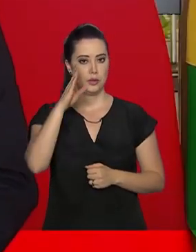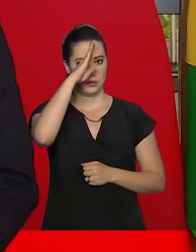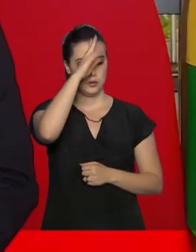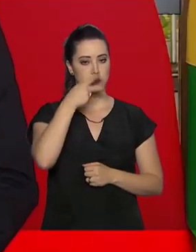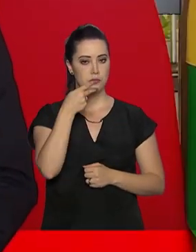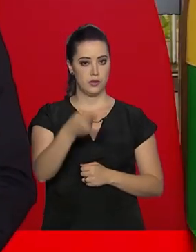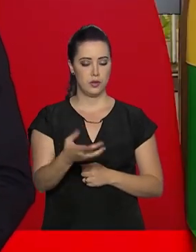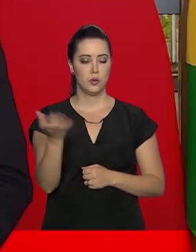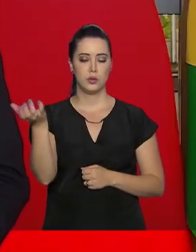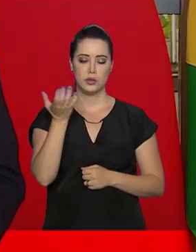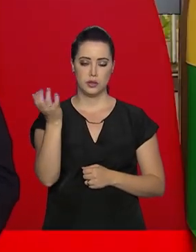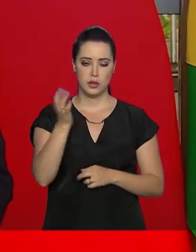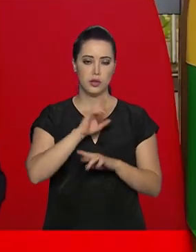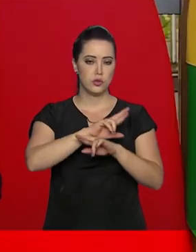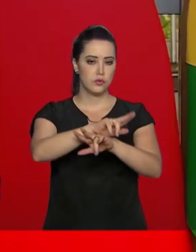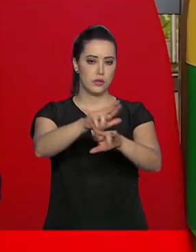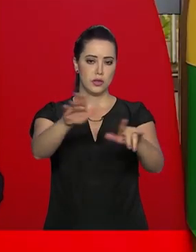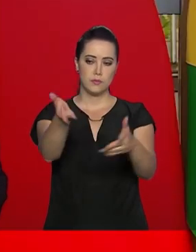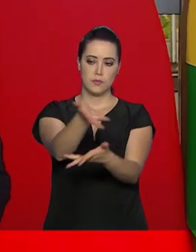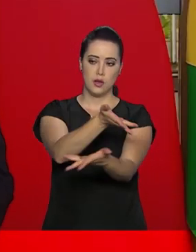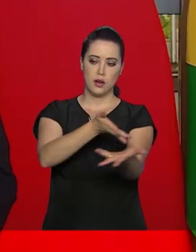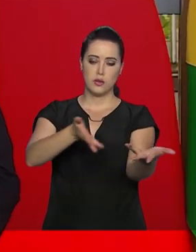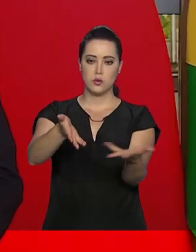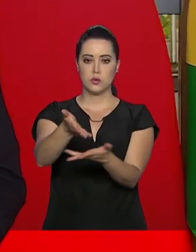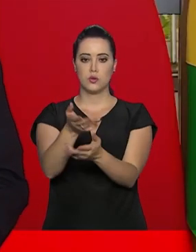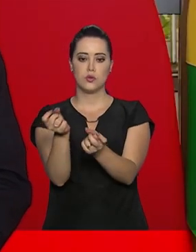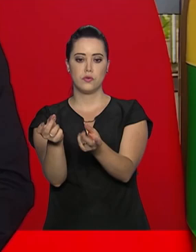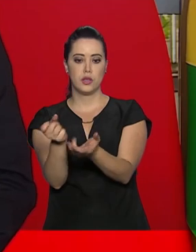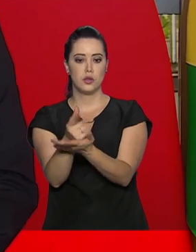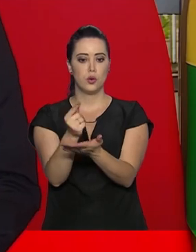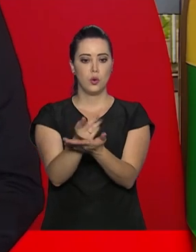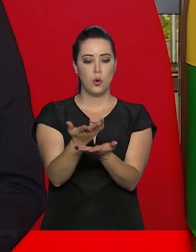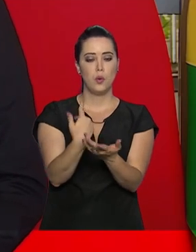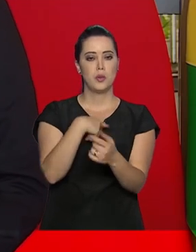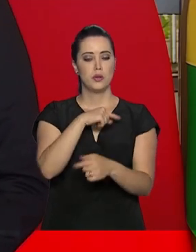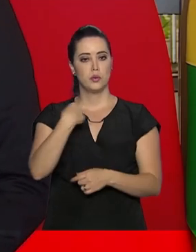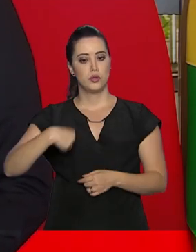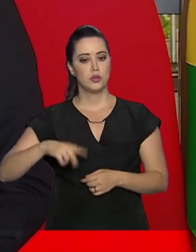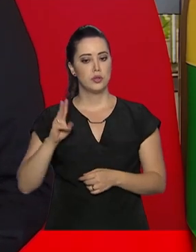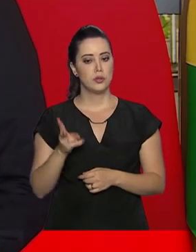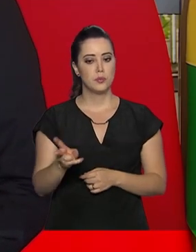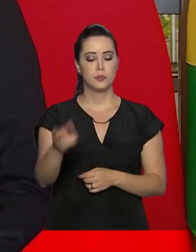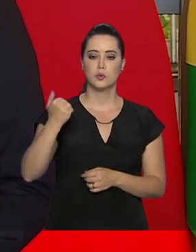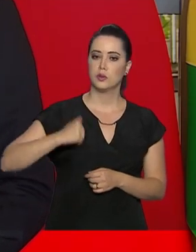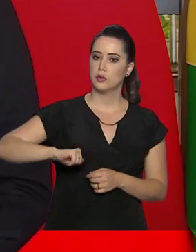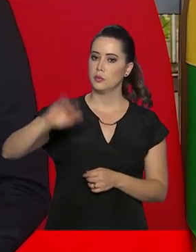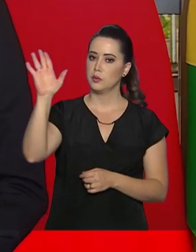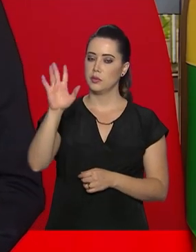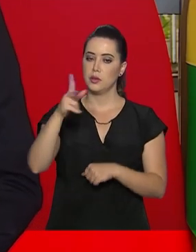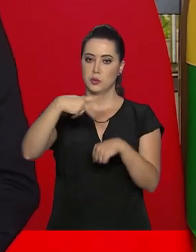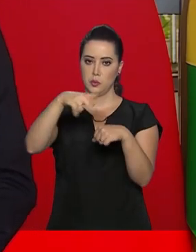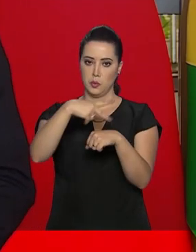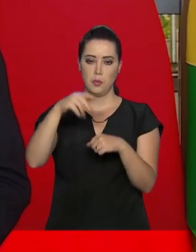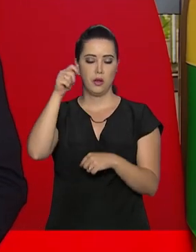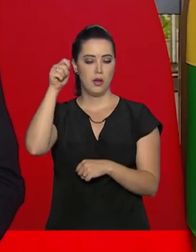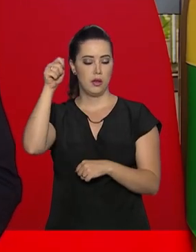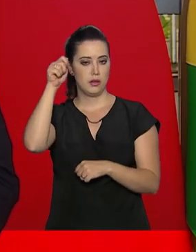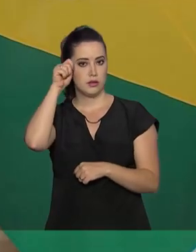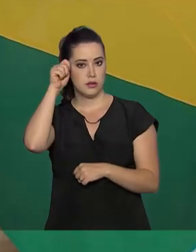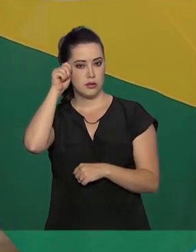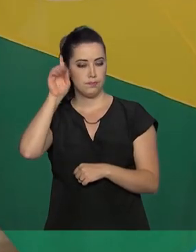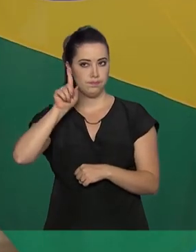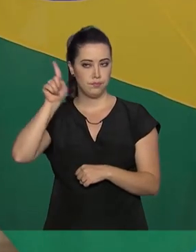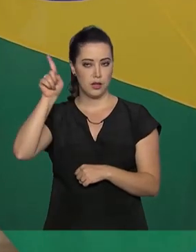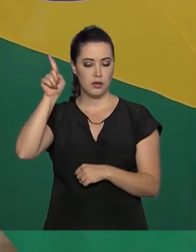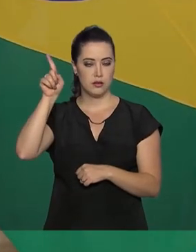disse que pretende diversificar as relações comerciais com a China e que cada vez mais o país asiático faz parte do futuro do Brasil.